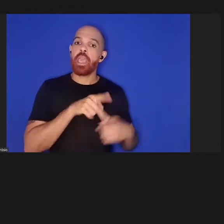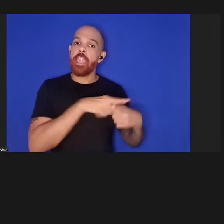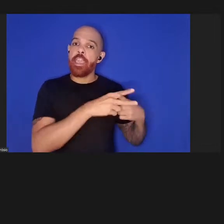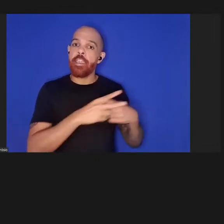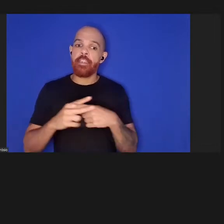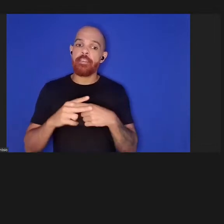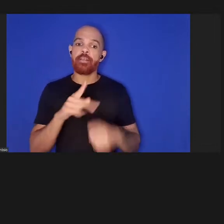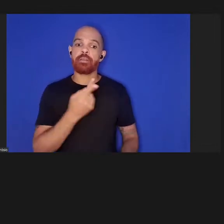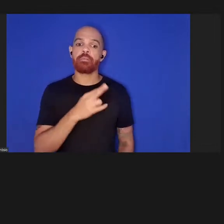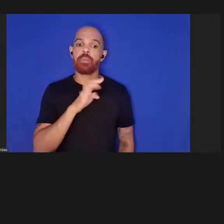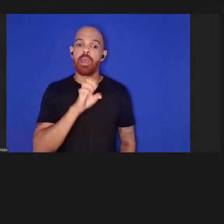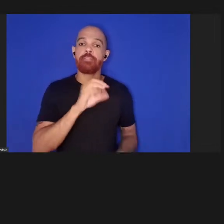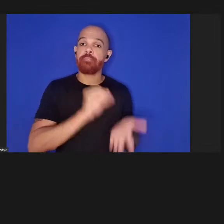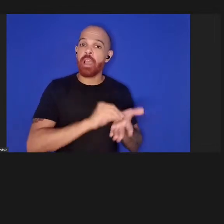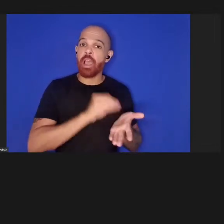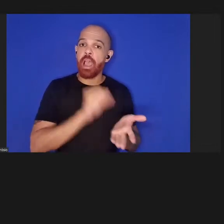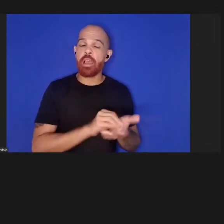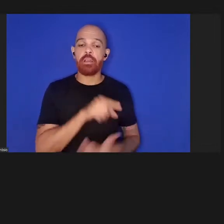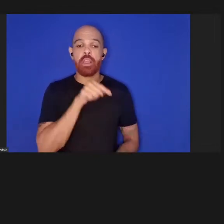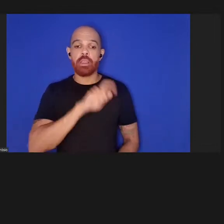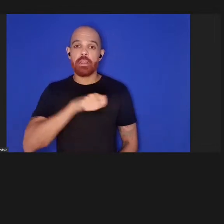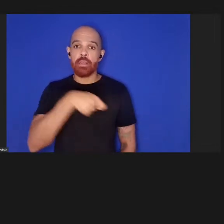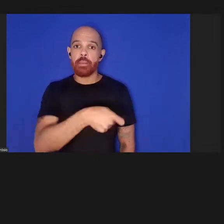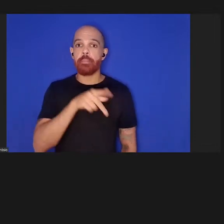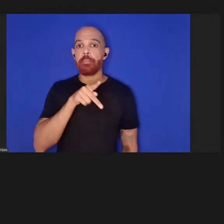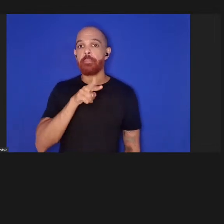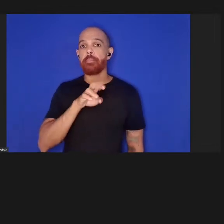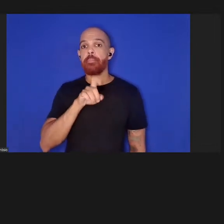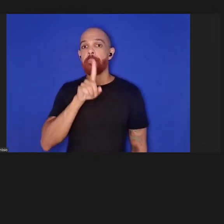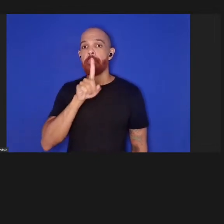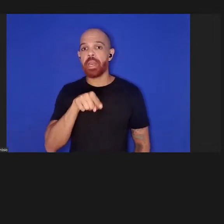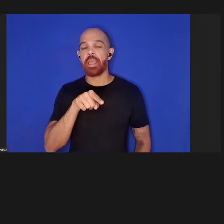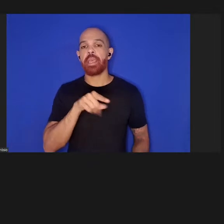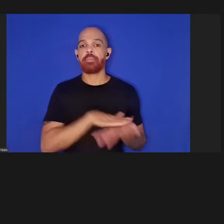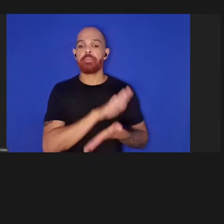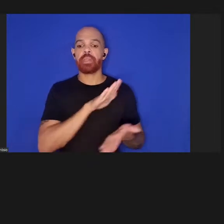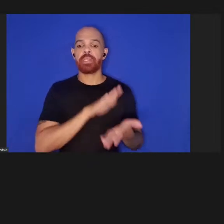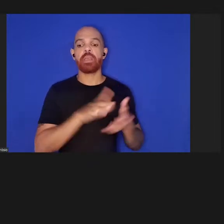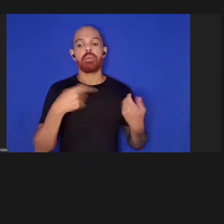por pares que é uma pré-impressão e isso deve ser informado passo a passo.